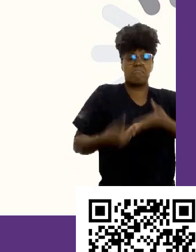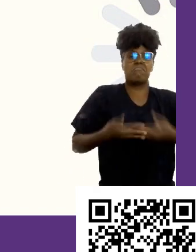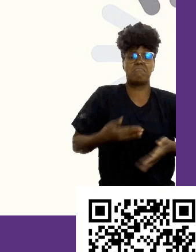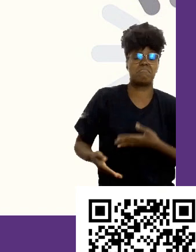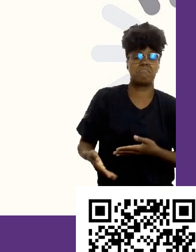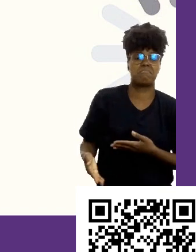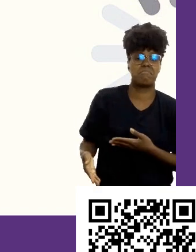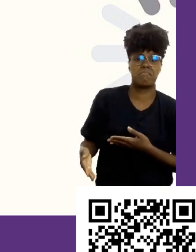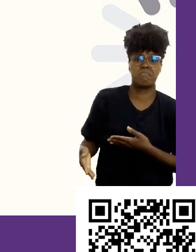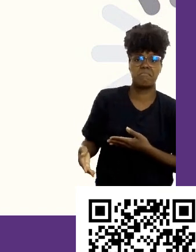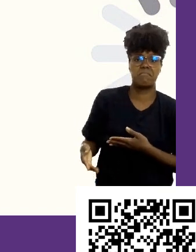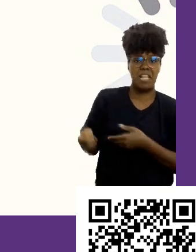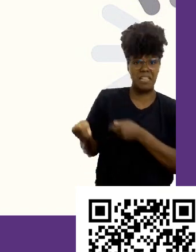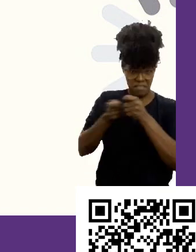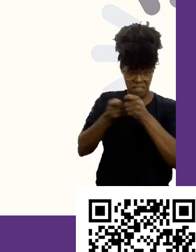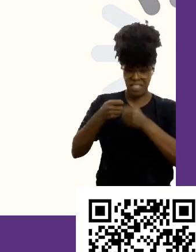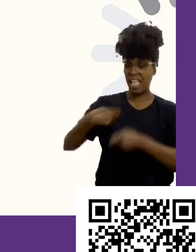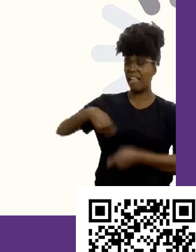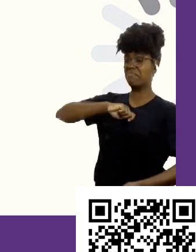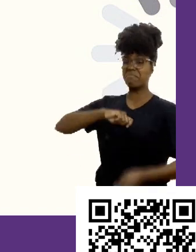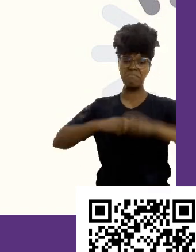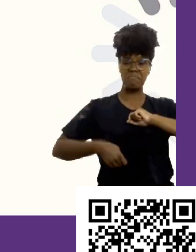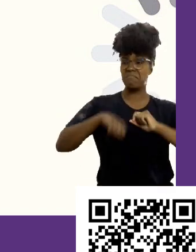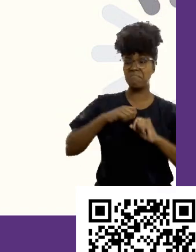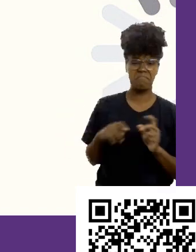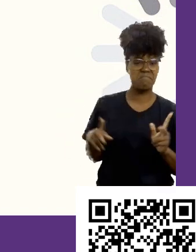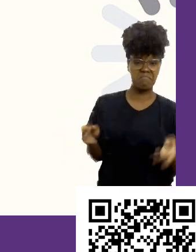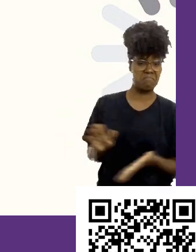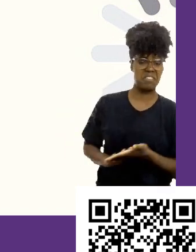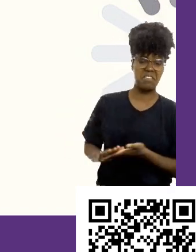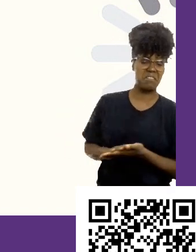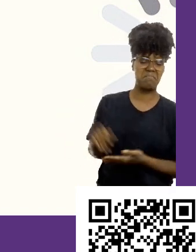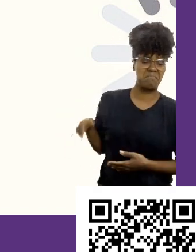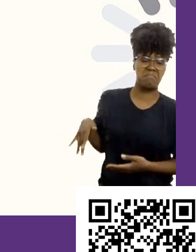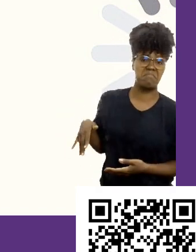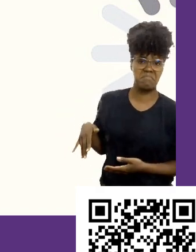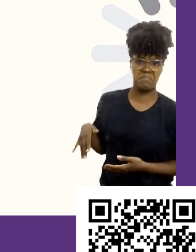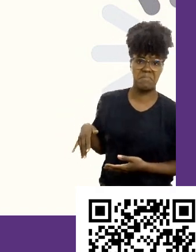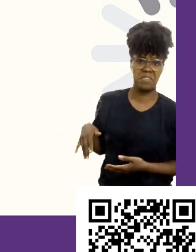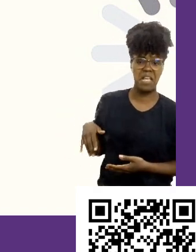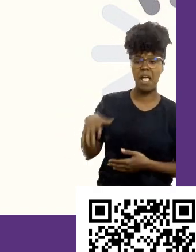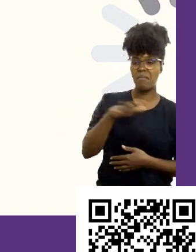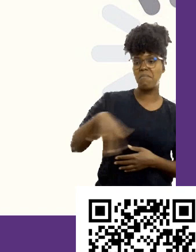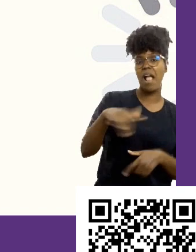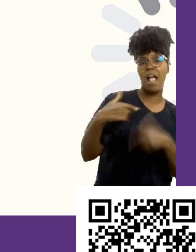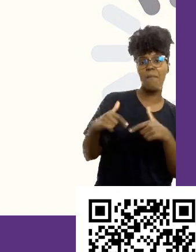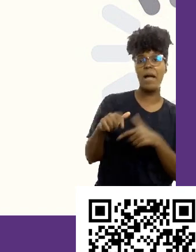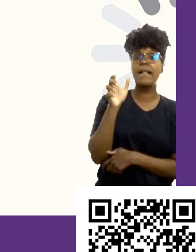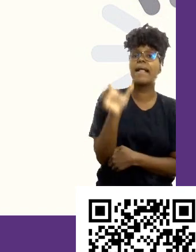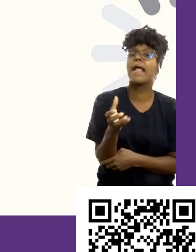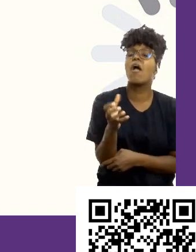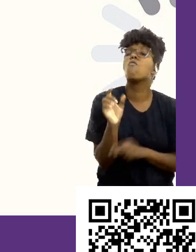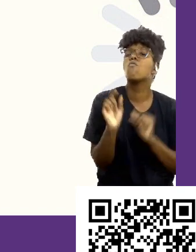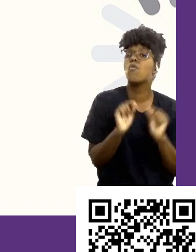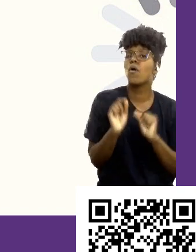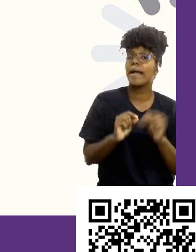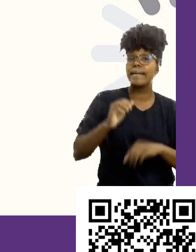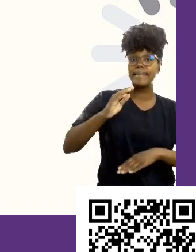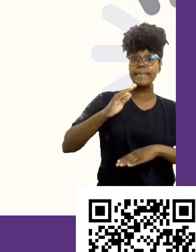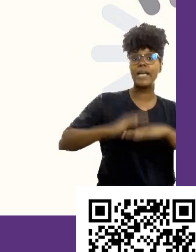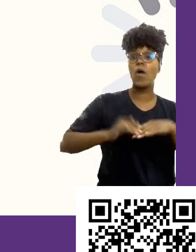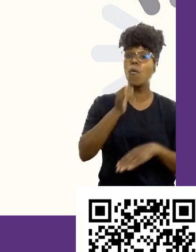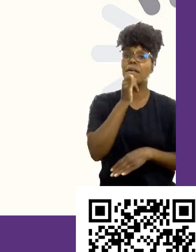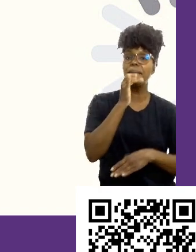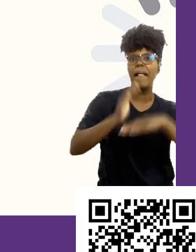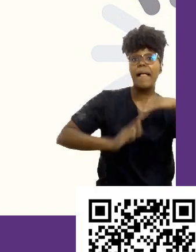Autoafirmação nas entrevistas é igual a nada. O mercado de trabalho, ele está querendo exemplos práticos. Você, ah, eu sou